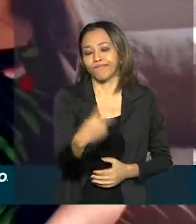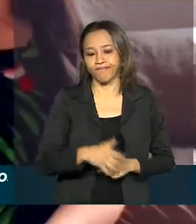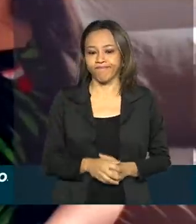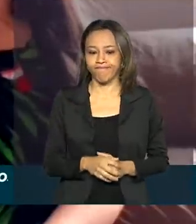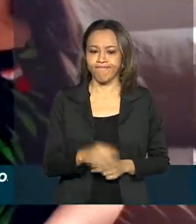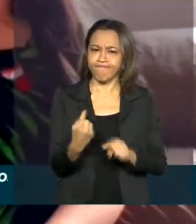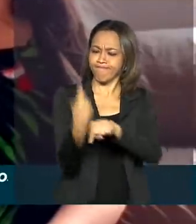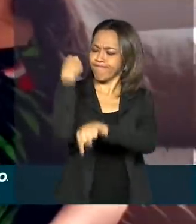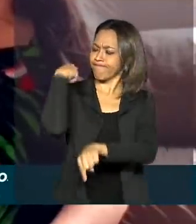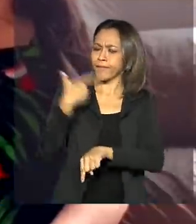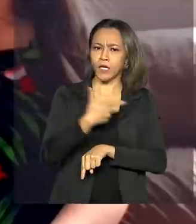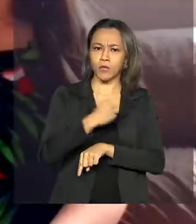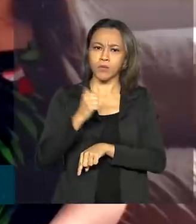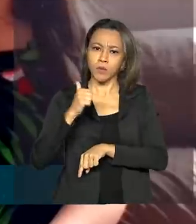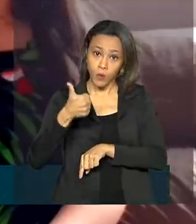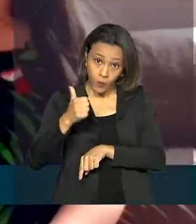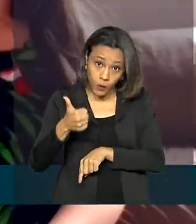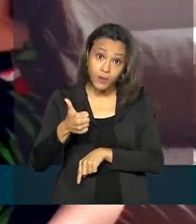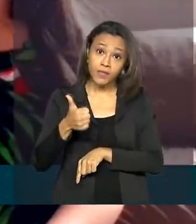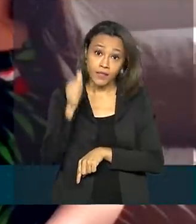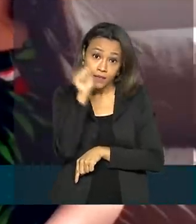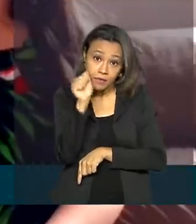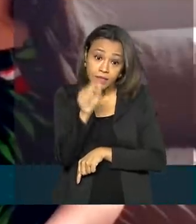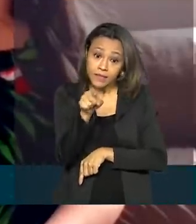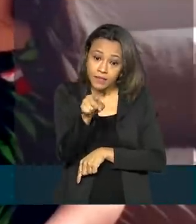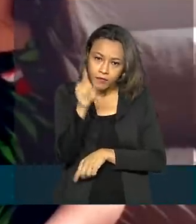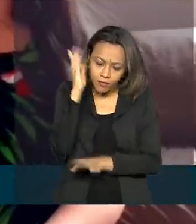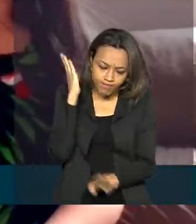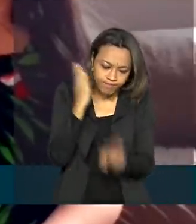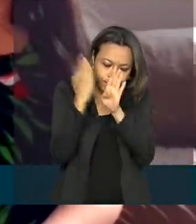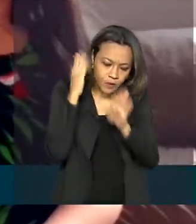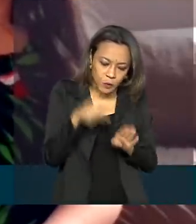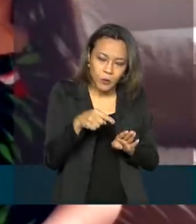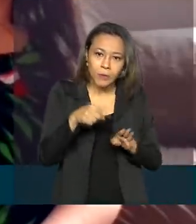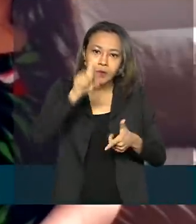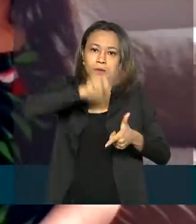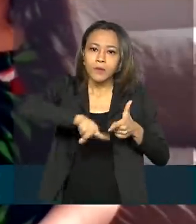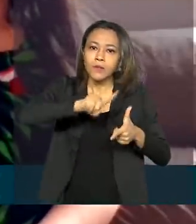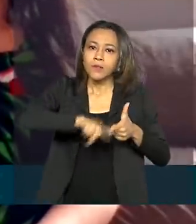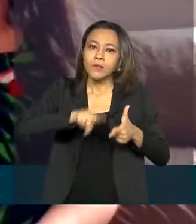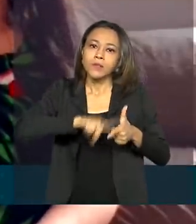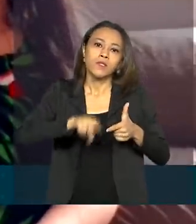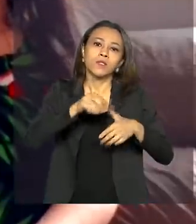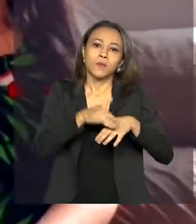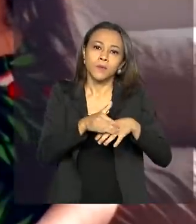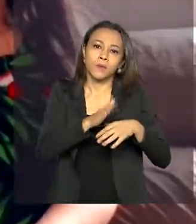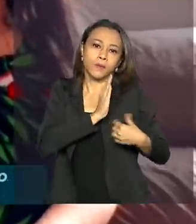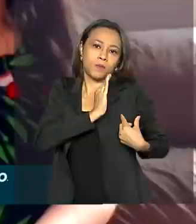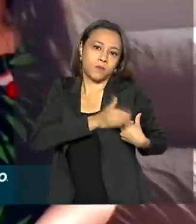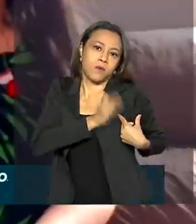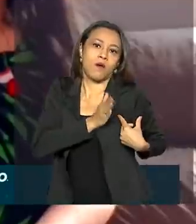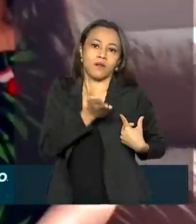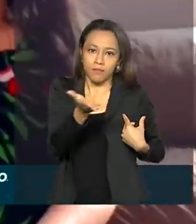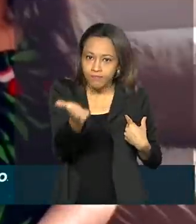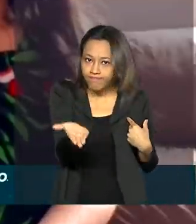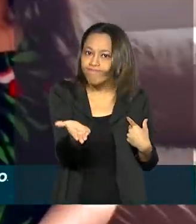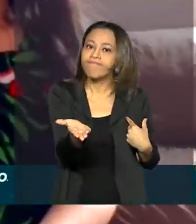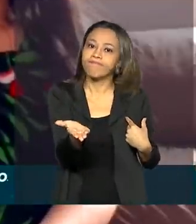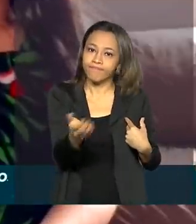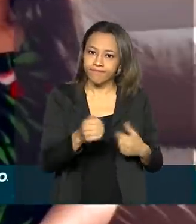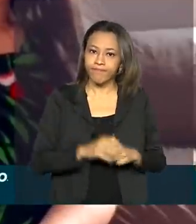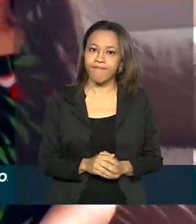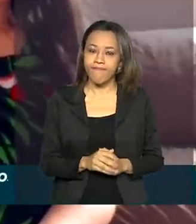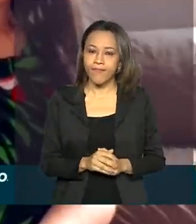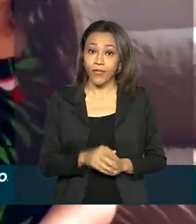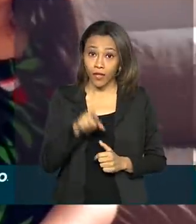2011, a Alícia foi diagnosticada com miocardiopatia dilatada e